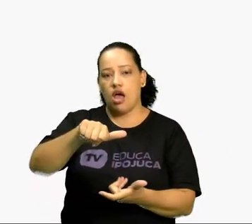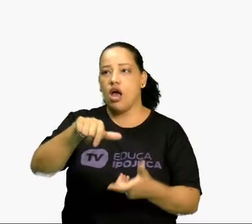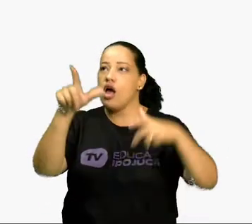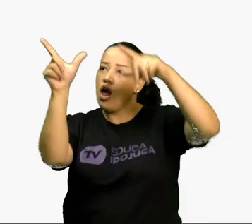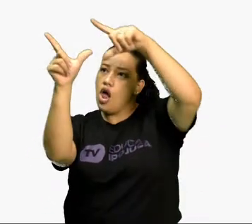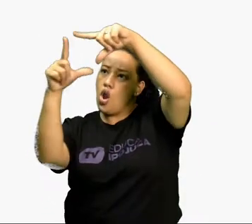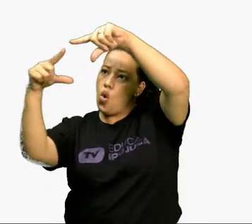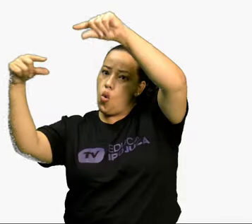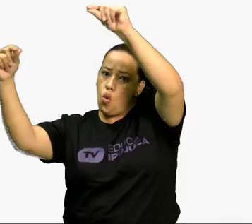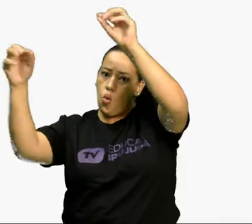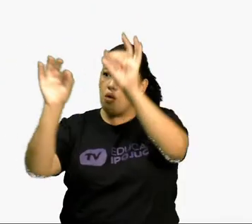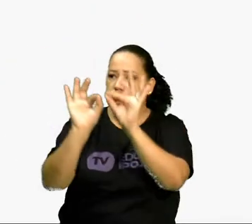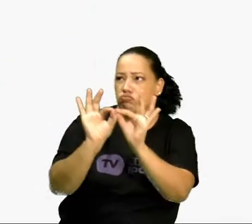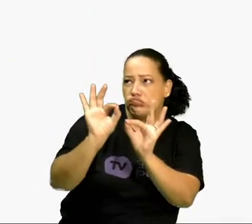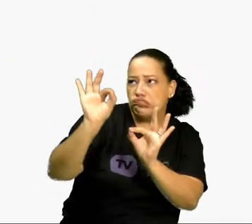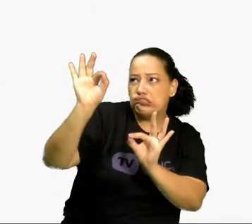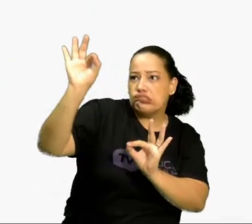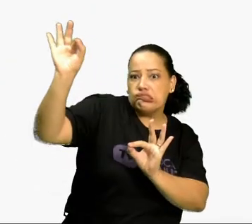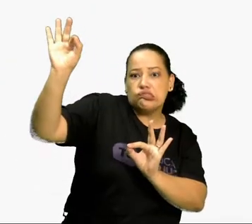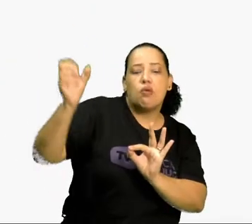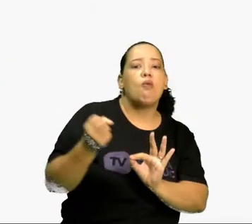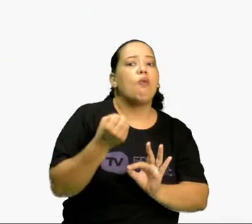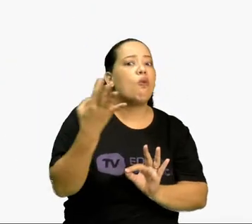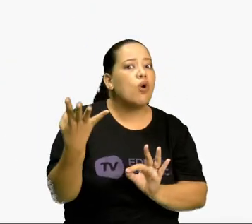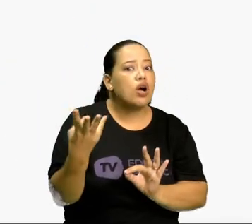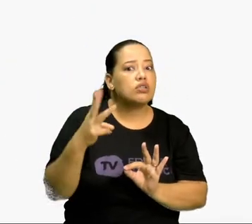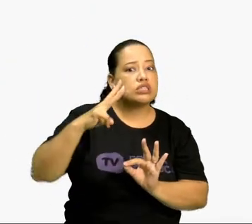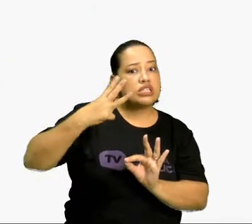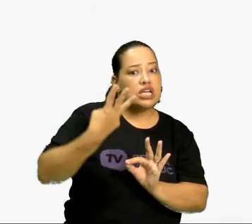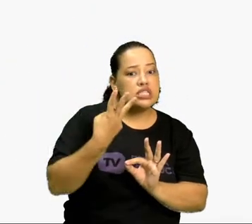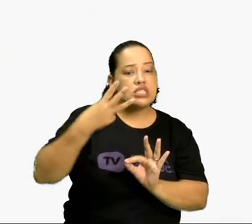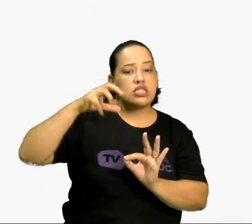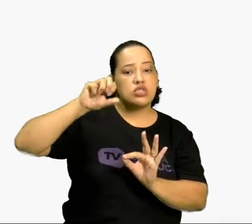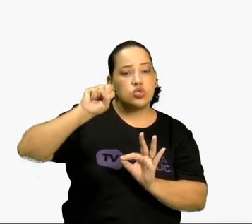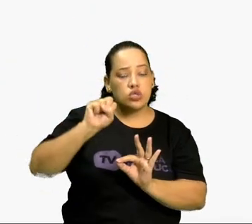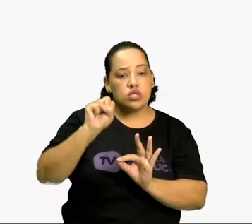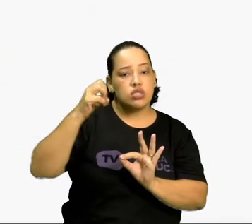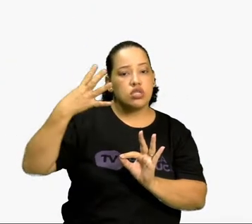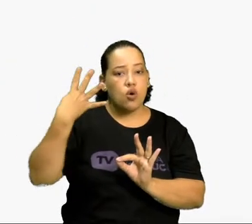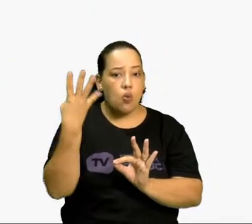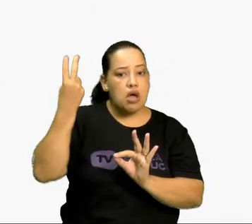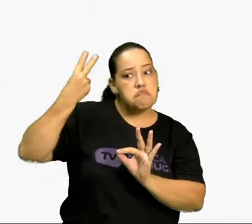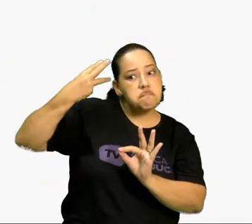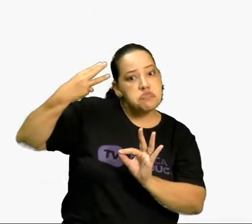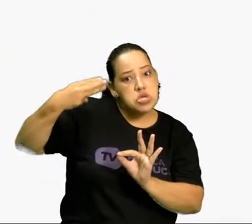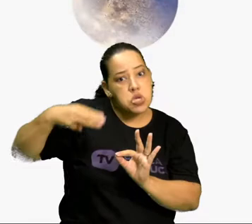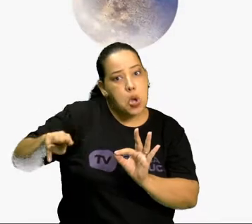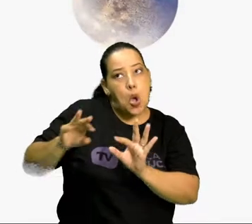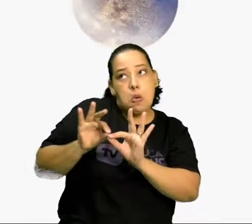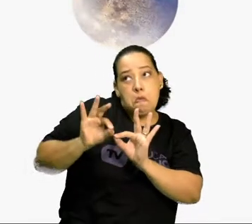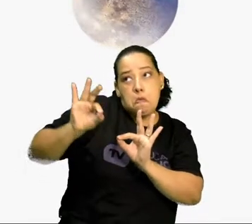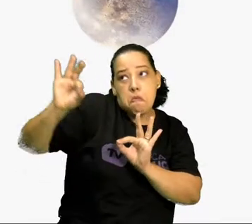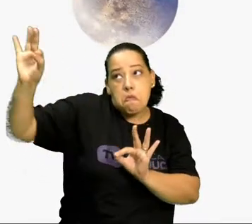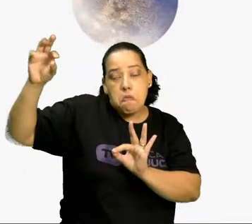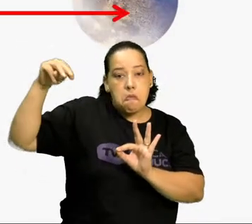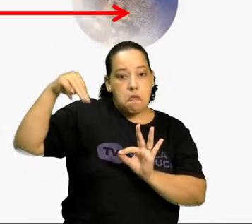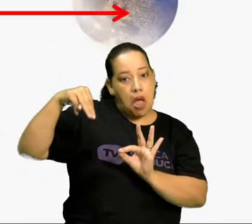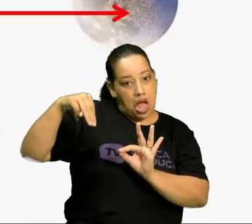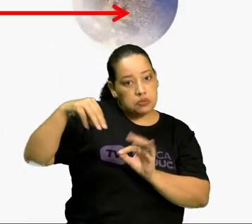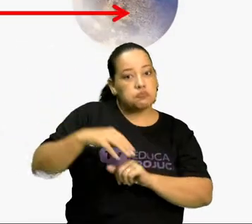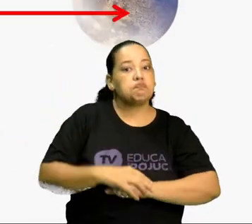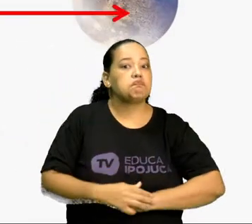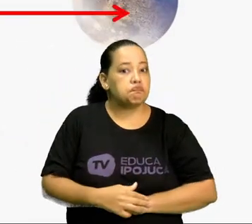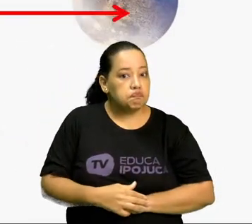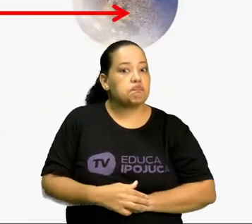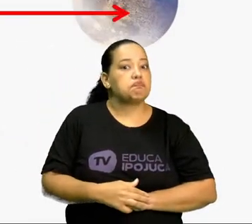aproximadamente 384 milhões de metros. A Terra e a Lua,